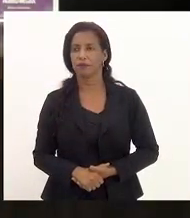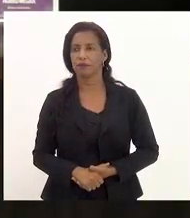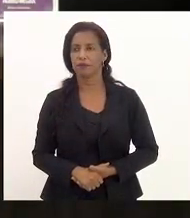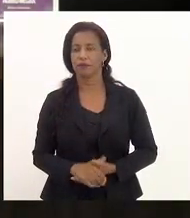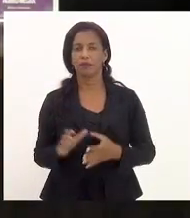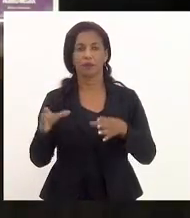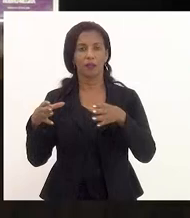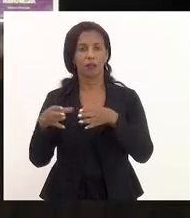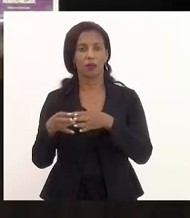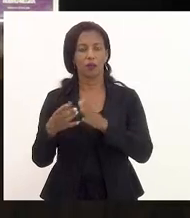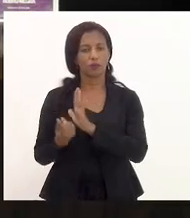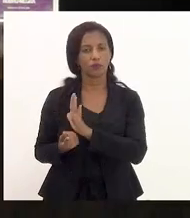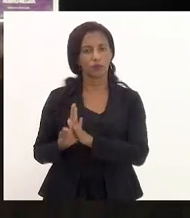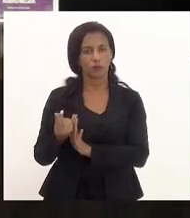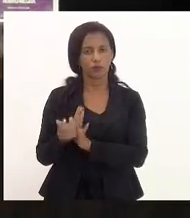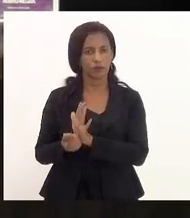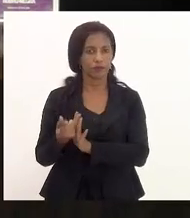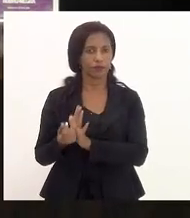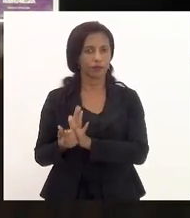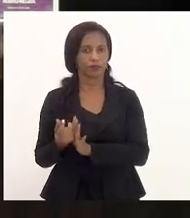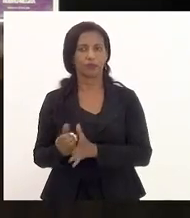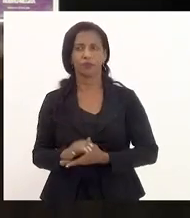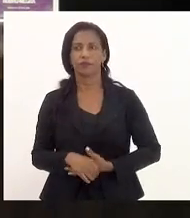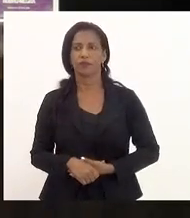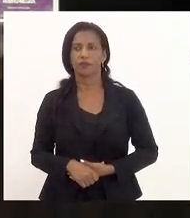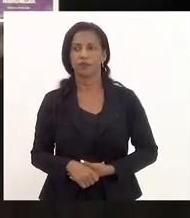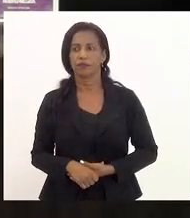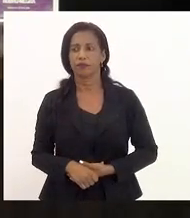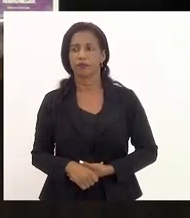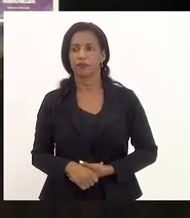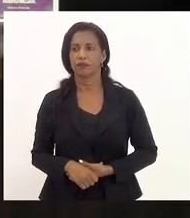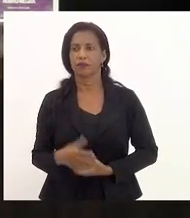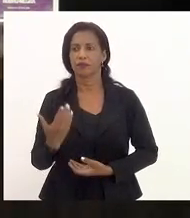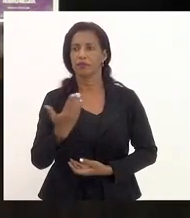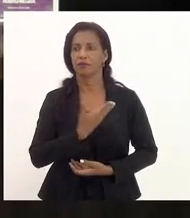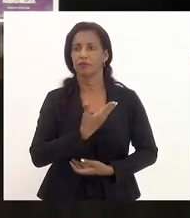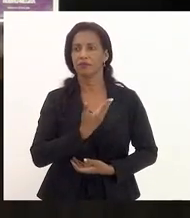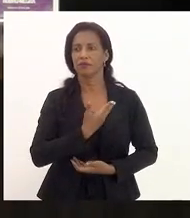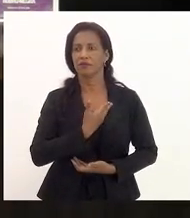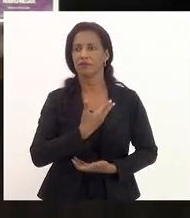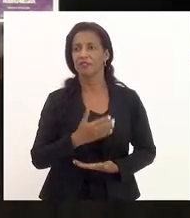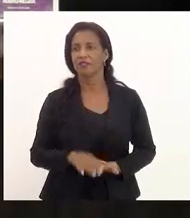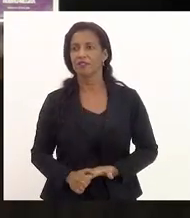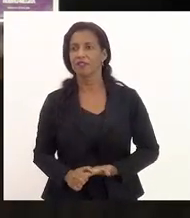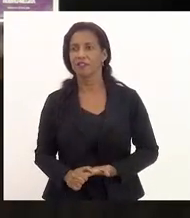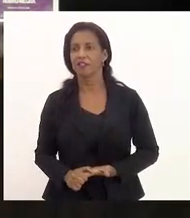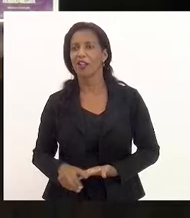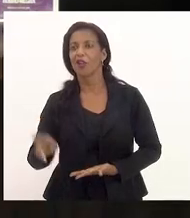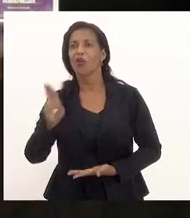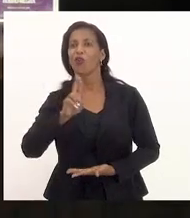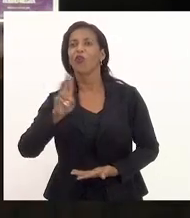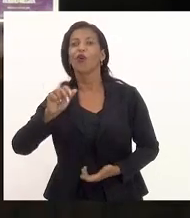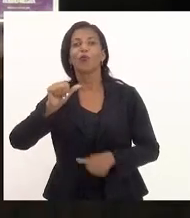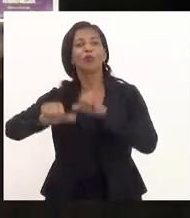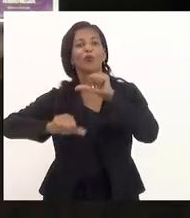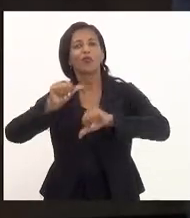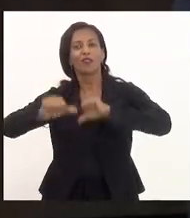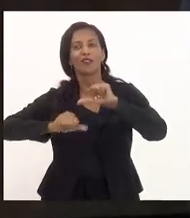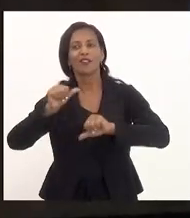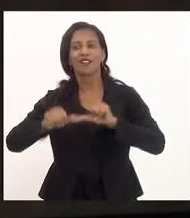Pela Comissão de Orçamento, nosso amigo... Senhor Presidente... Mudou o nome. Como é que o nome lá?